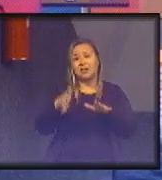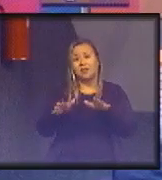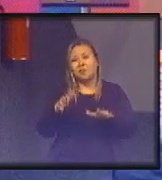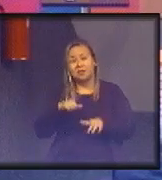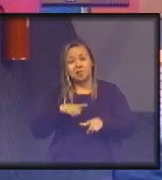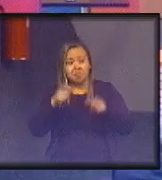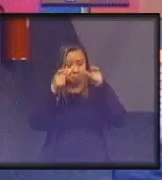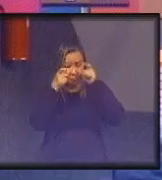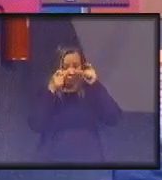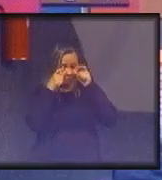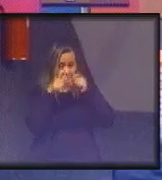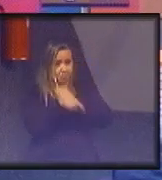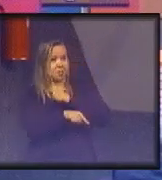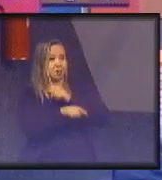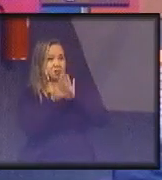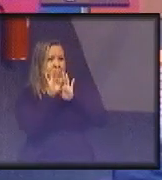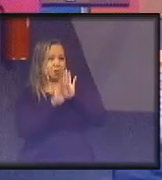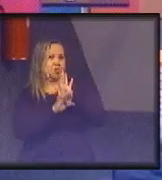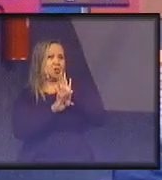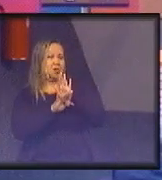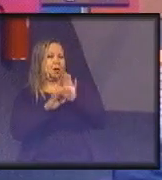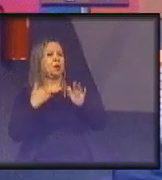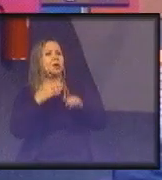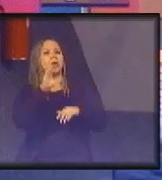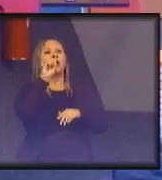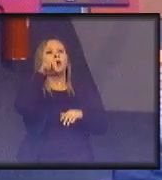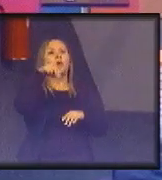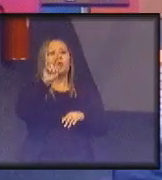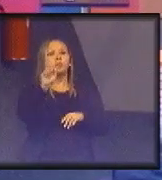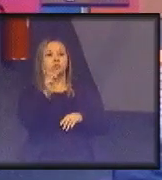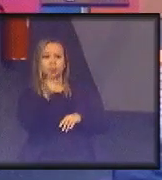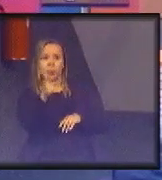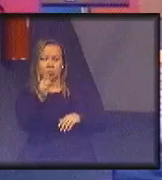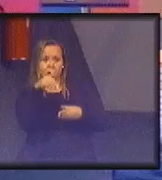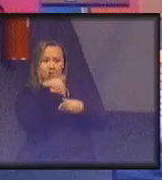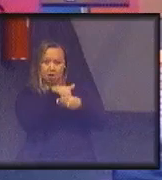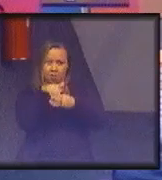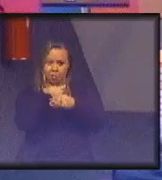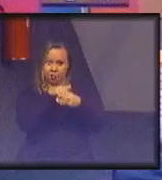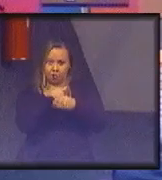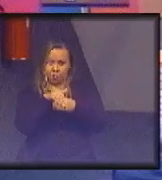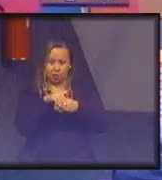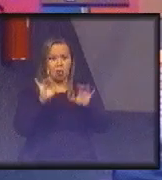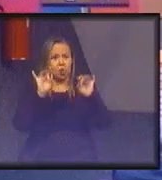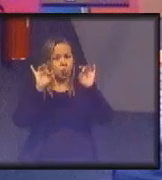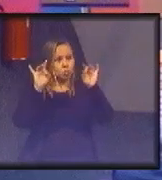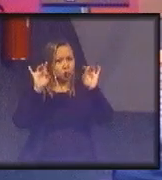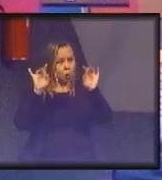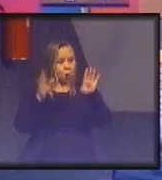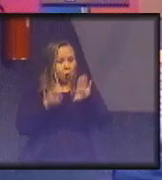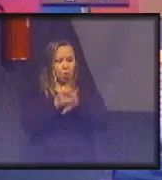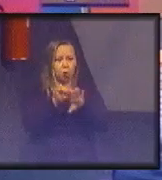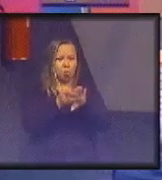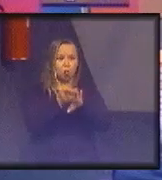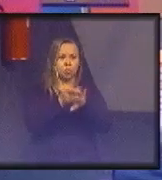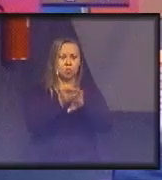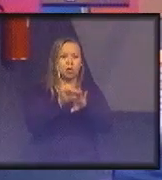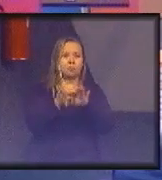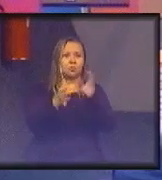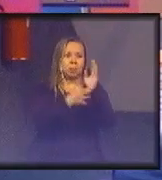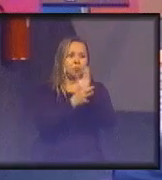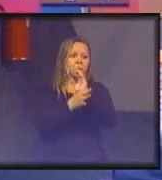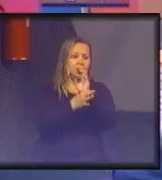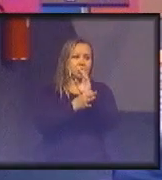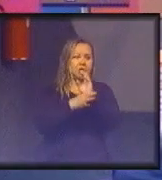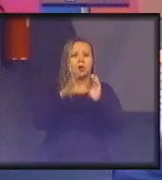tentado para isso. Nas Nações Unidas não tem voto, com exceção do Conselho de Segurança. Nas Nações Unidas a